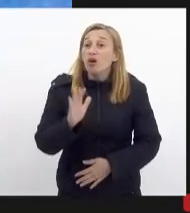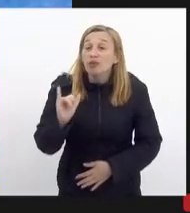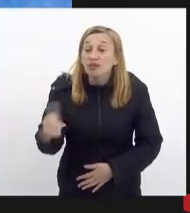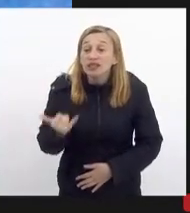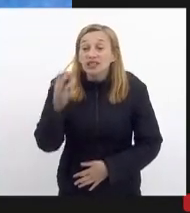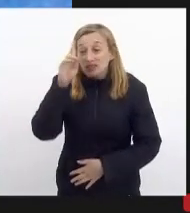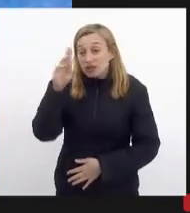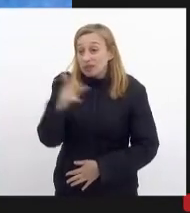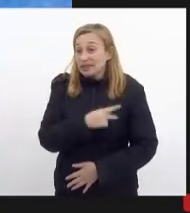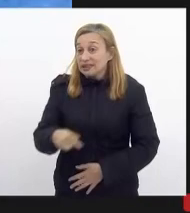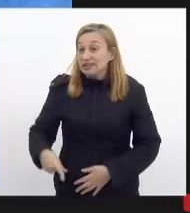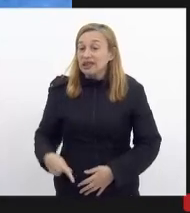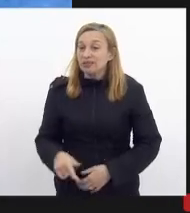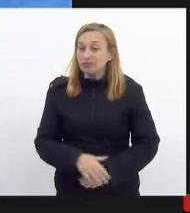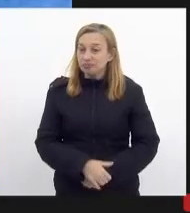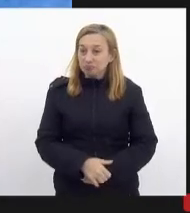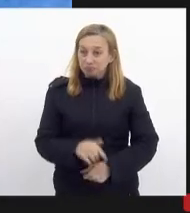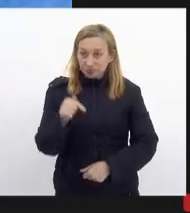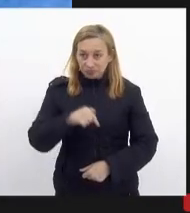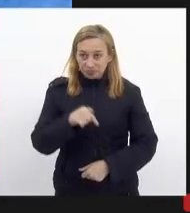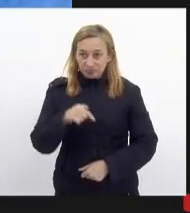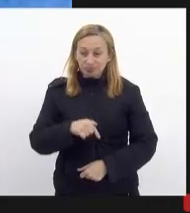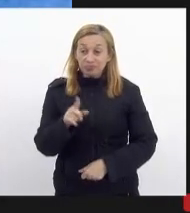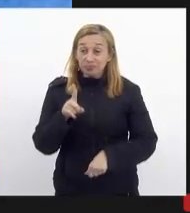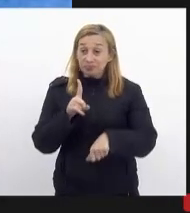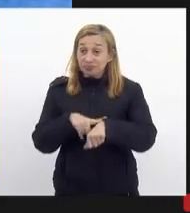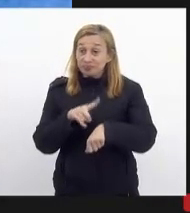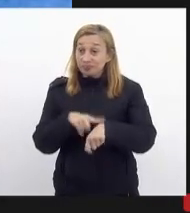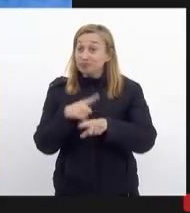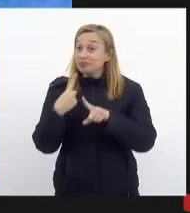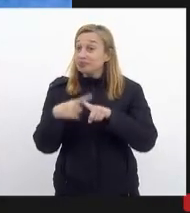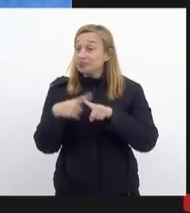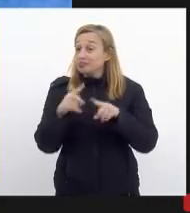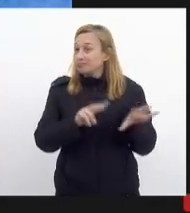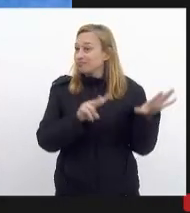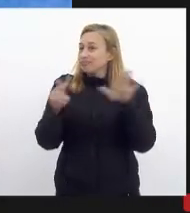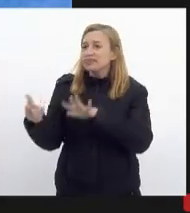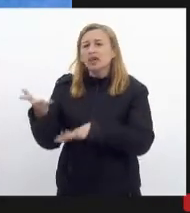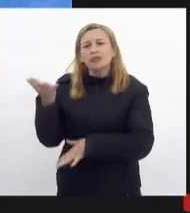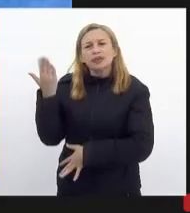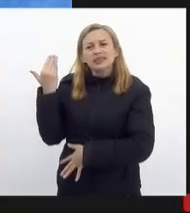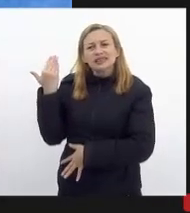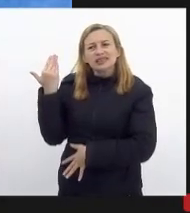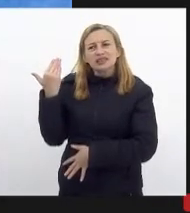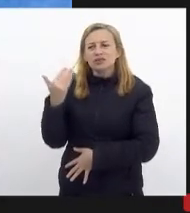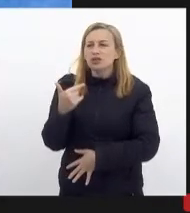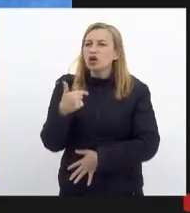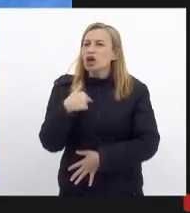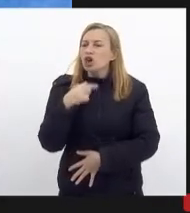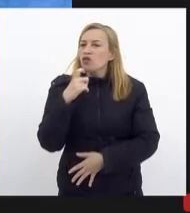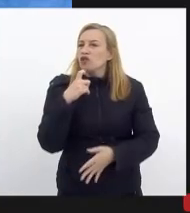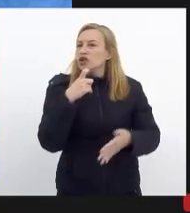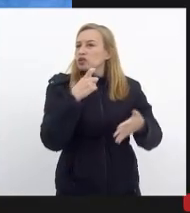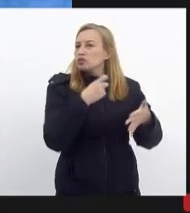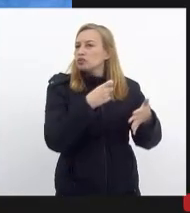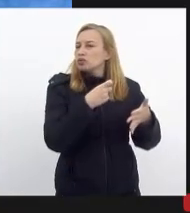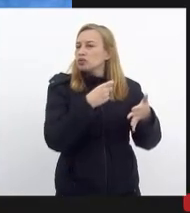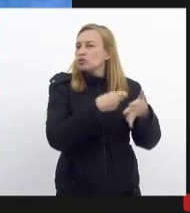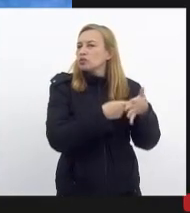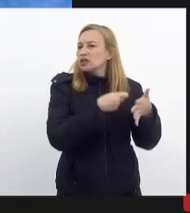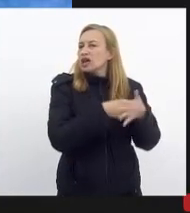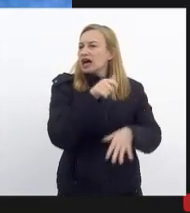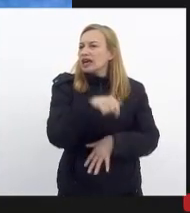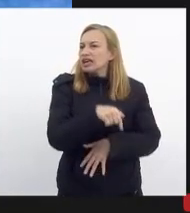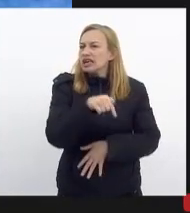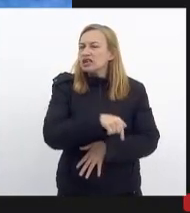senhora presidente, aqui nesse momento, porque na semana passada, eu fiz uma denúncia aqui no plenário,